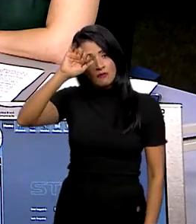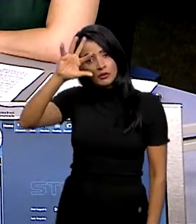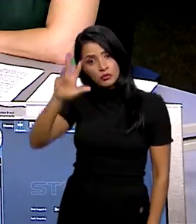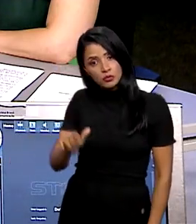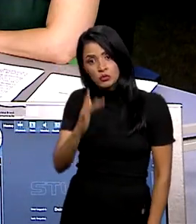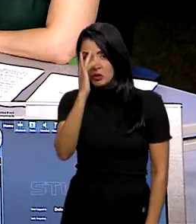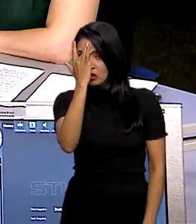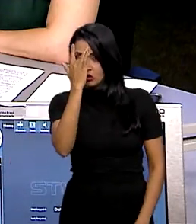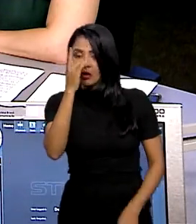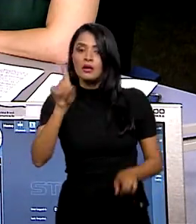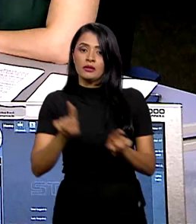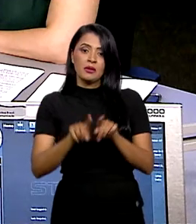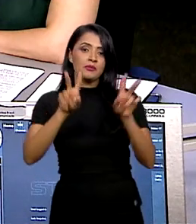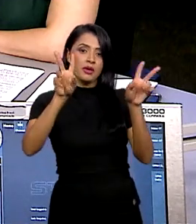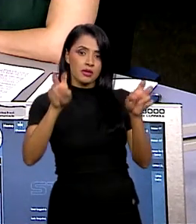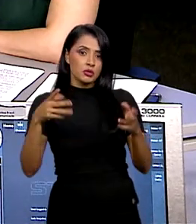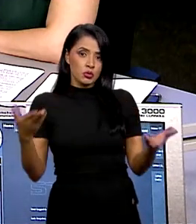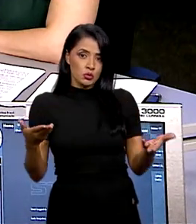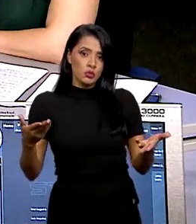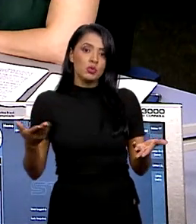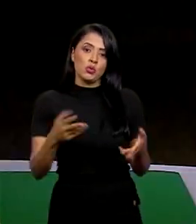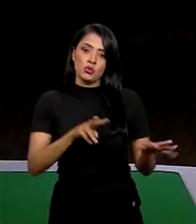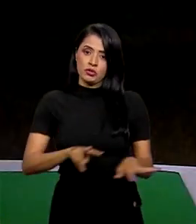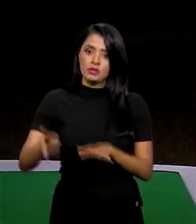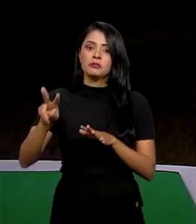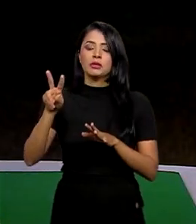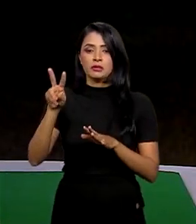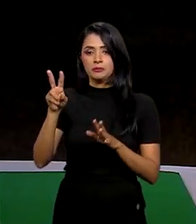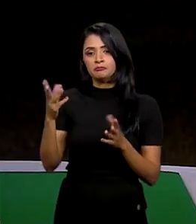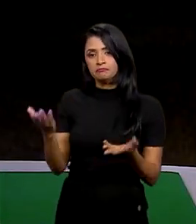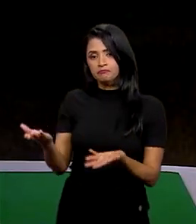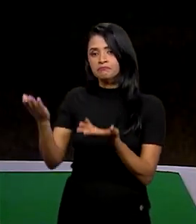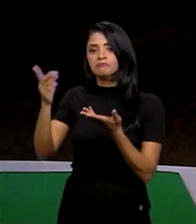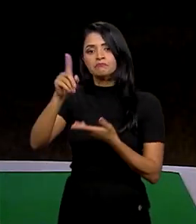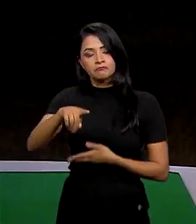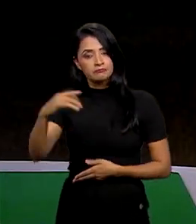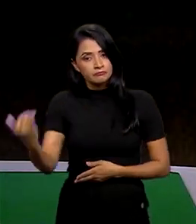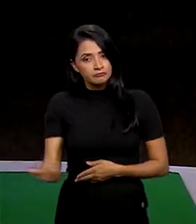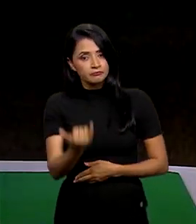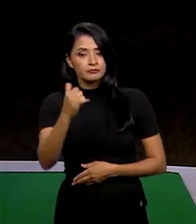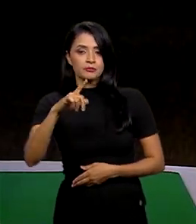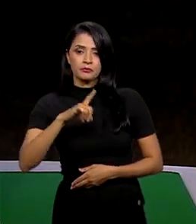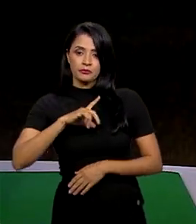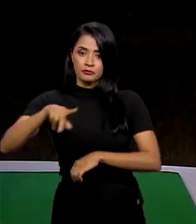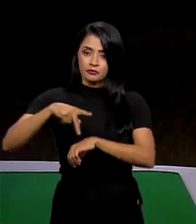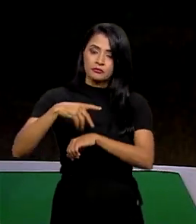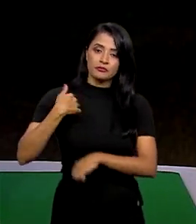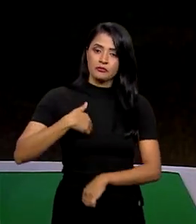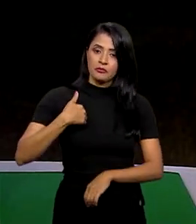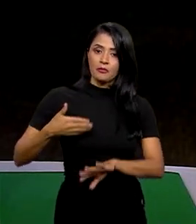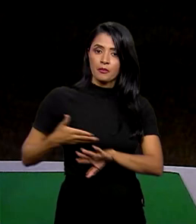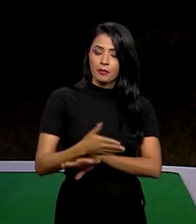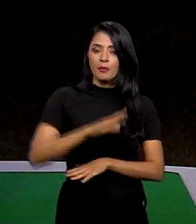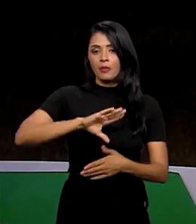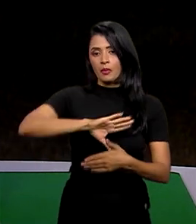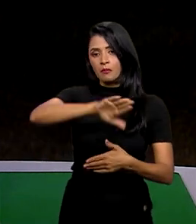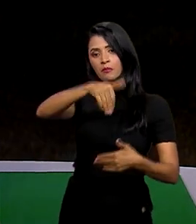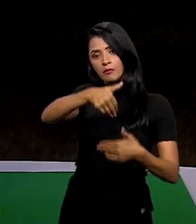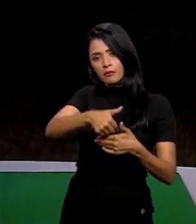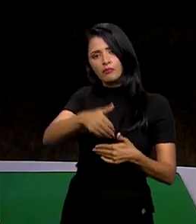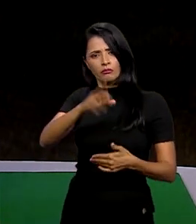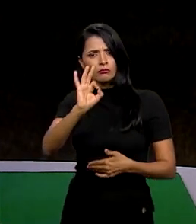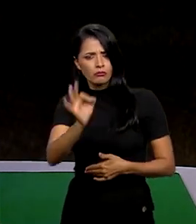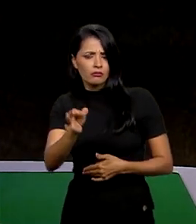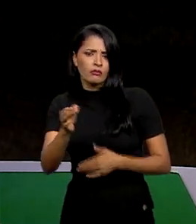foi assunto do Bom Dia, ministro, desta semana. É muito importante ter a Argentina no Mercosul, obviamente, que